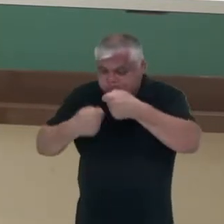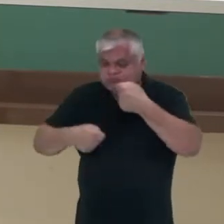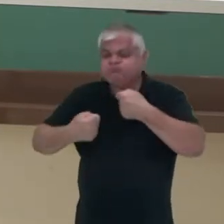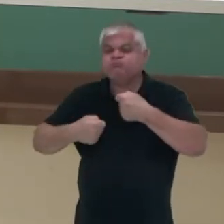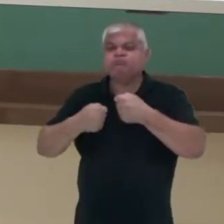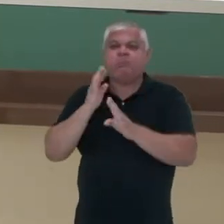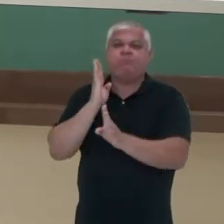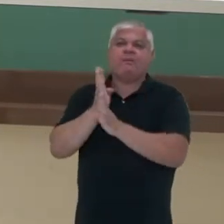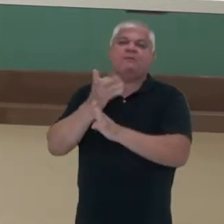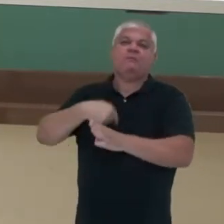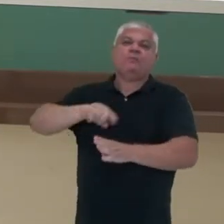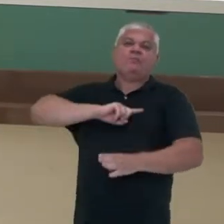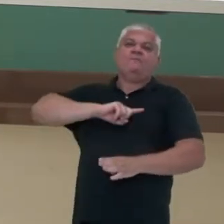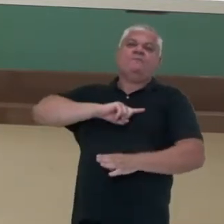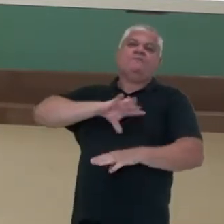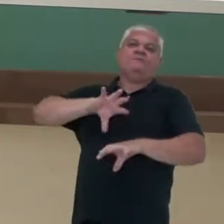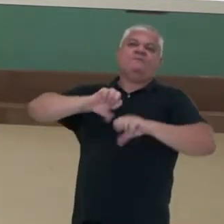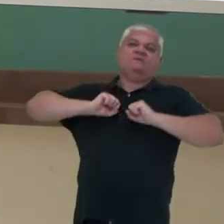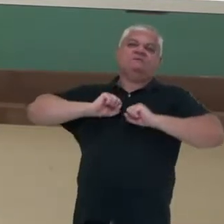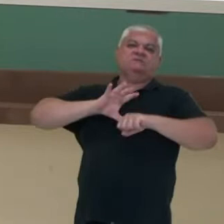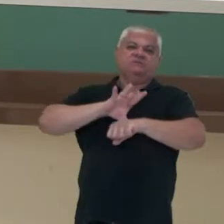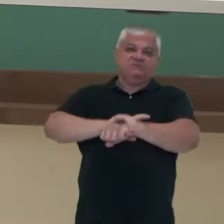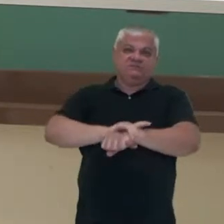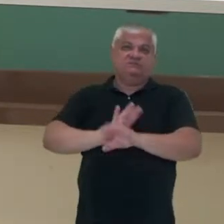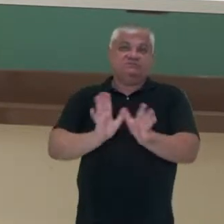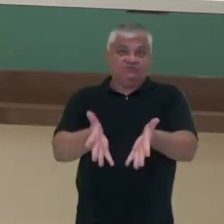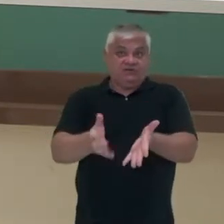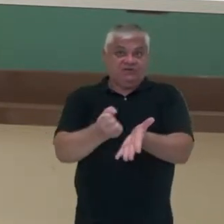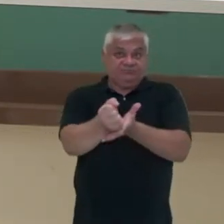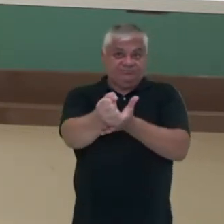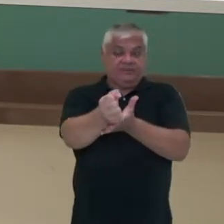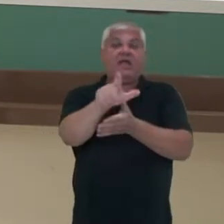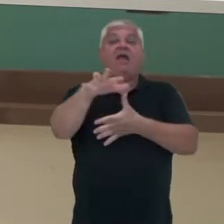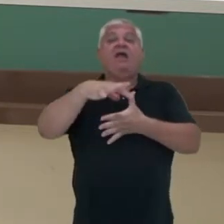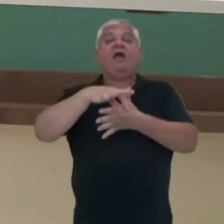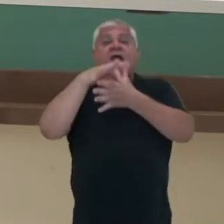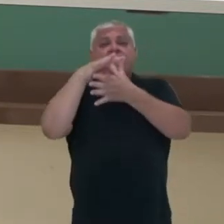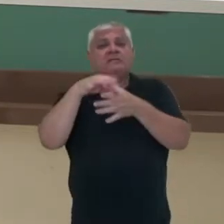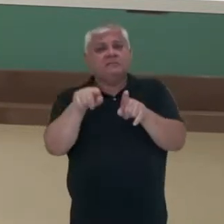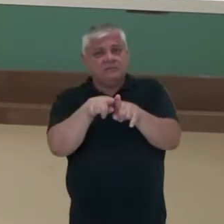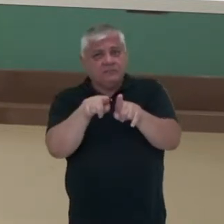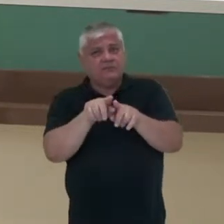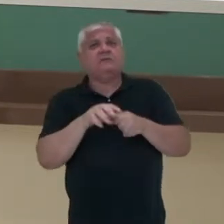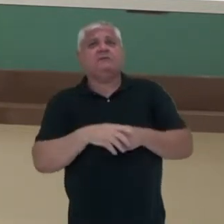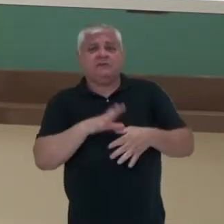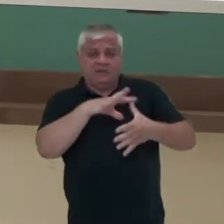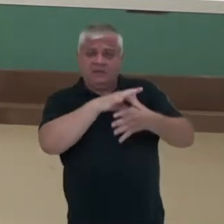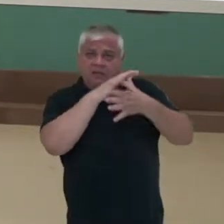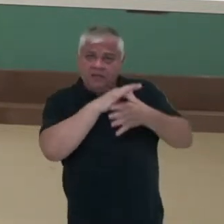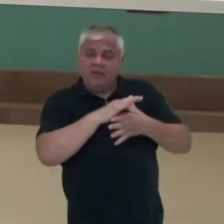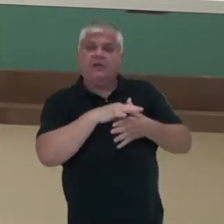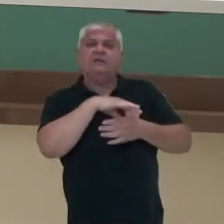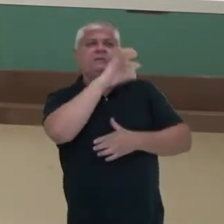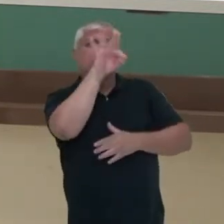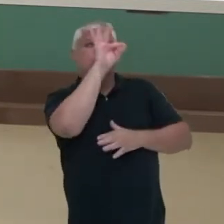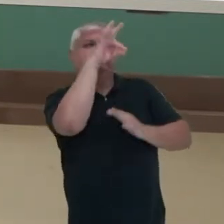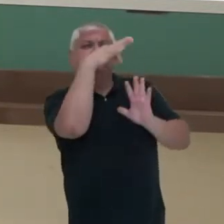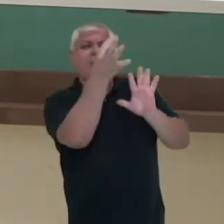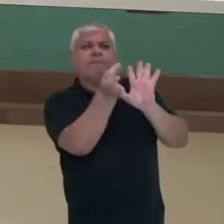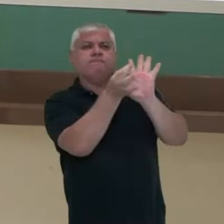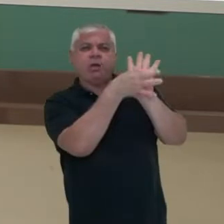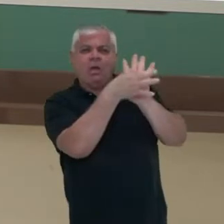também vai se infectar. Claro que não é somente o açaí. Uma carne, por exemplo, se tiver ali o contato com o mosquito